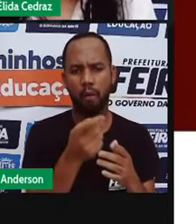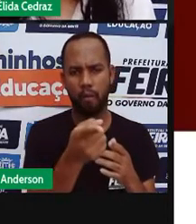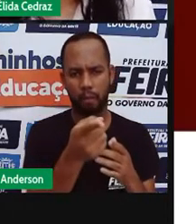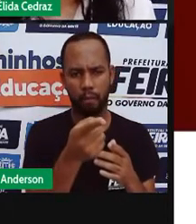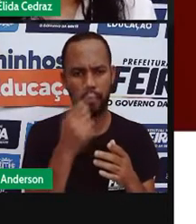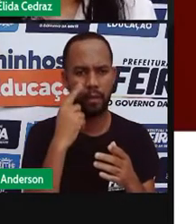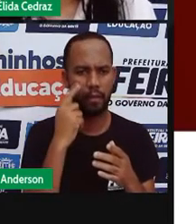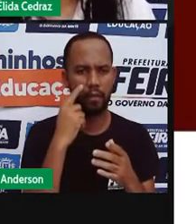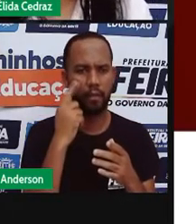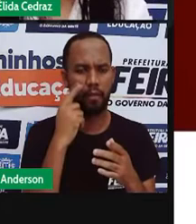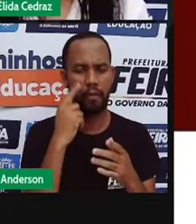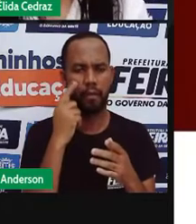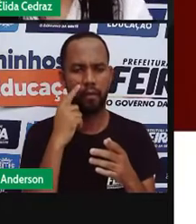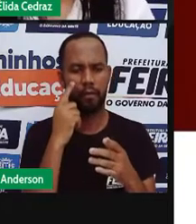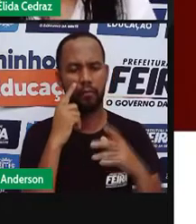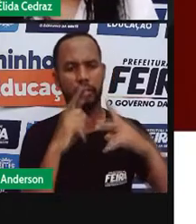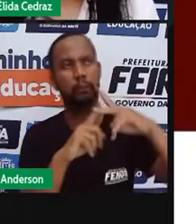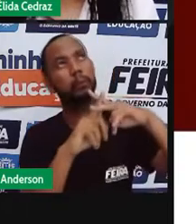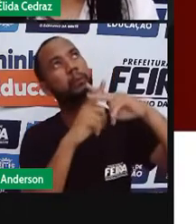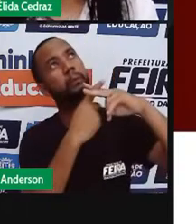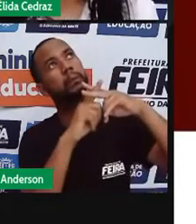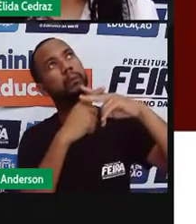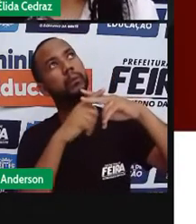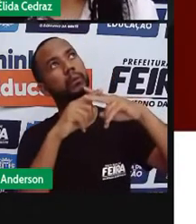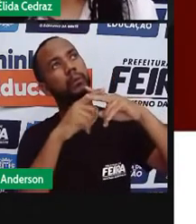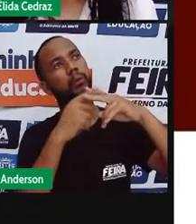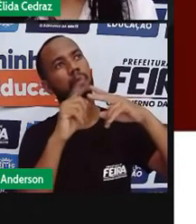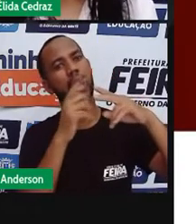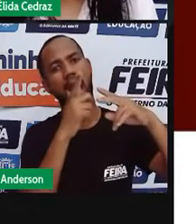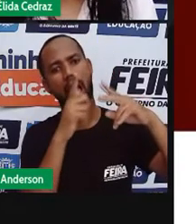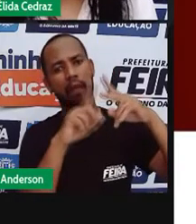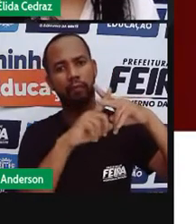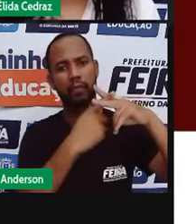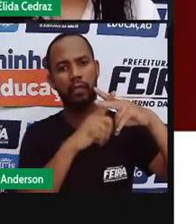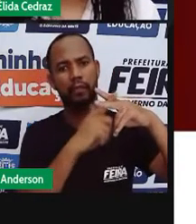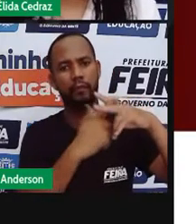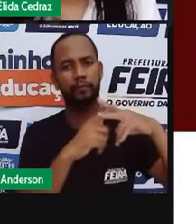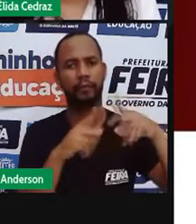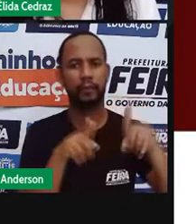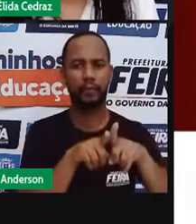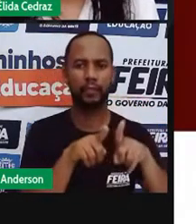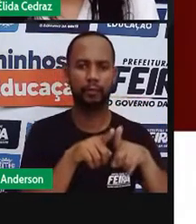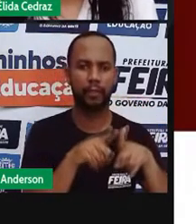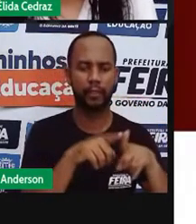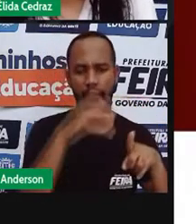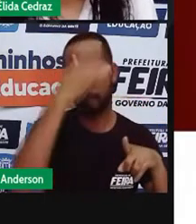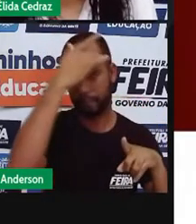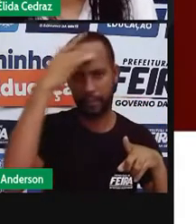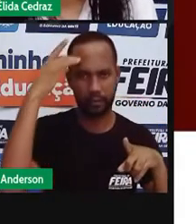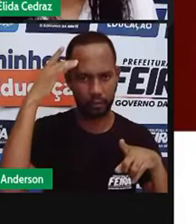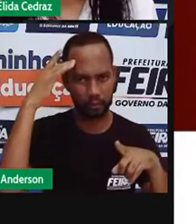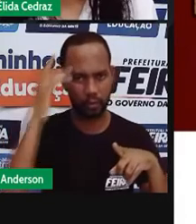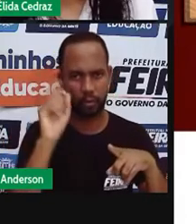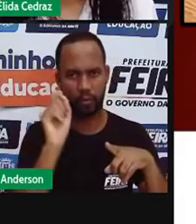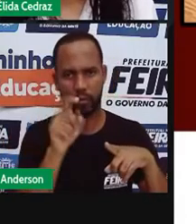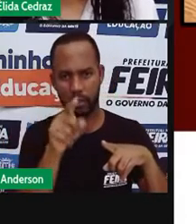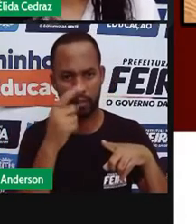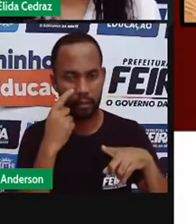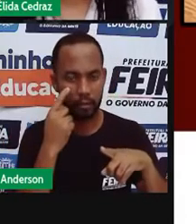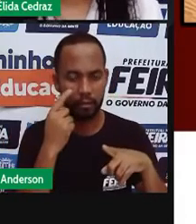um manual de aparelho de TV, uma pessoa montando um berço,